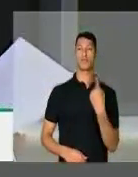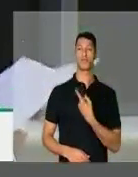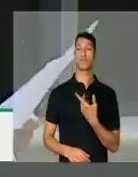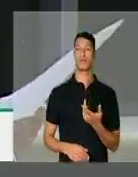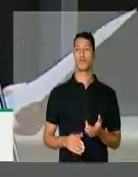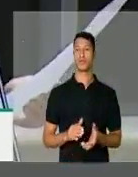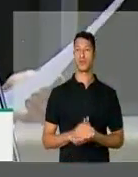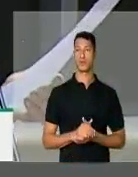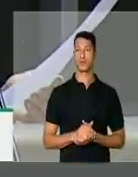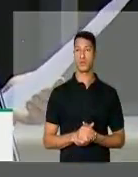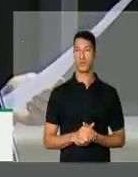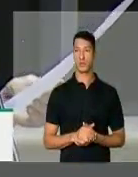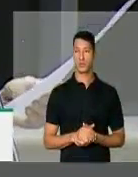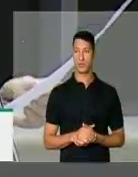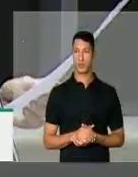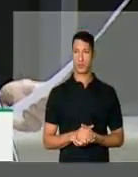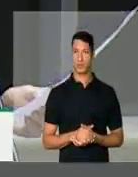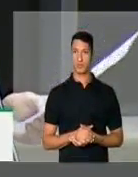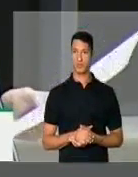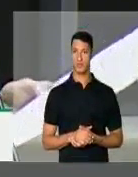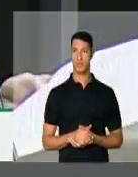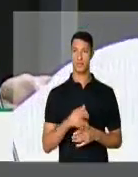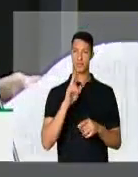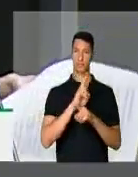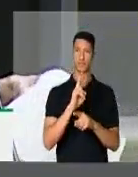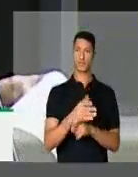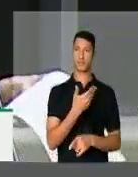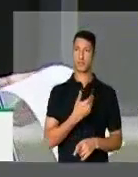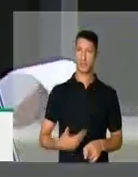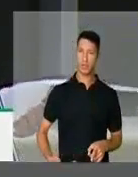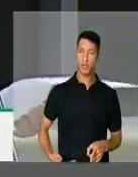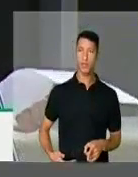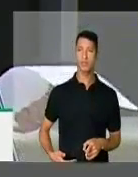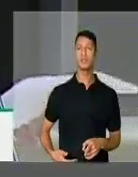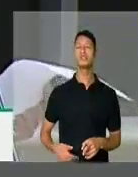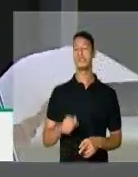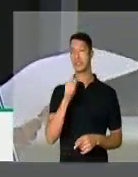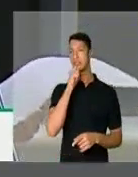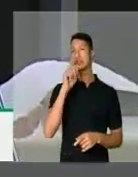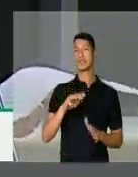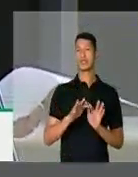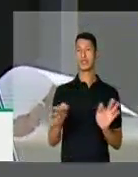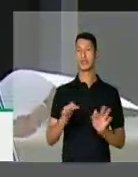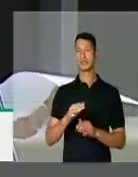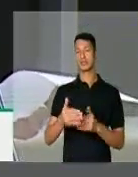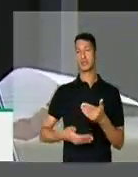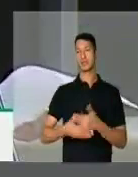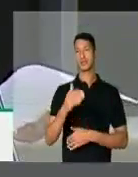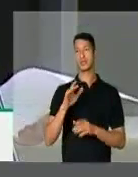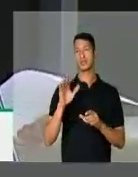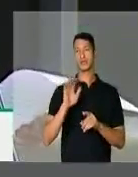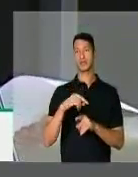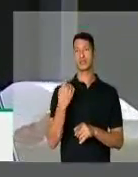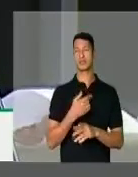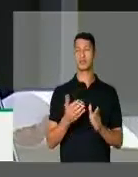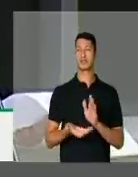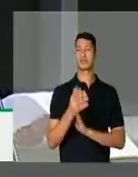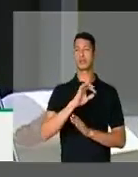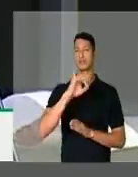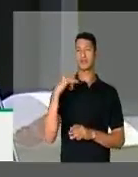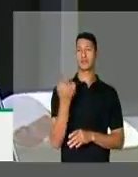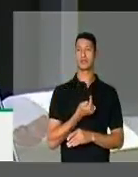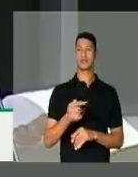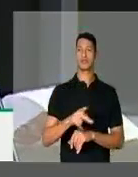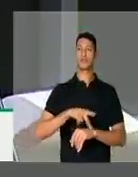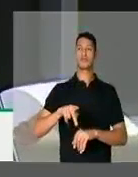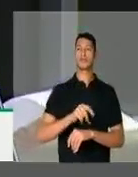nossa... de defensores públicos ainda é pequeno diante da demanda que cresce a cada dia